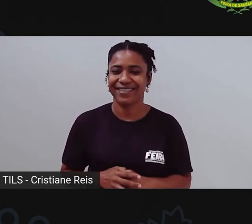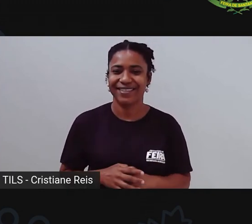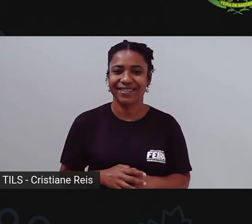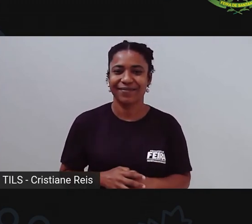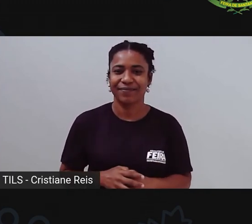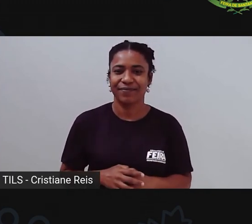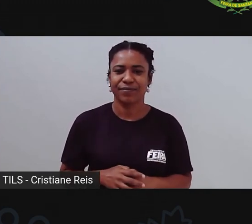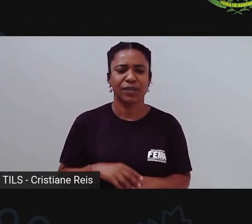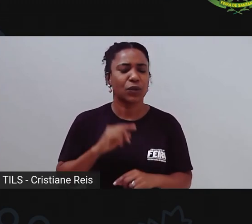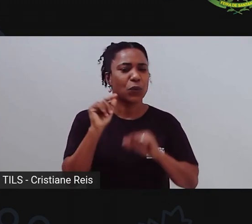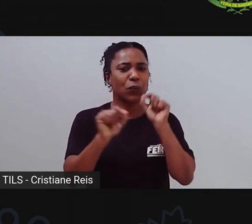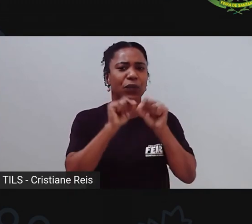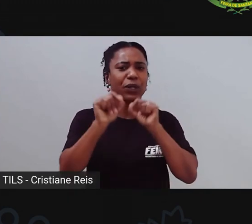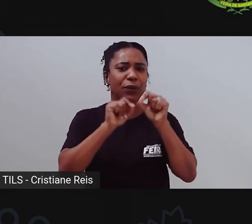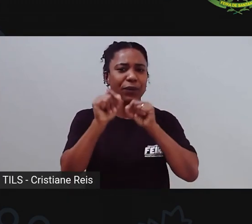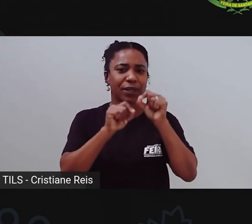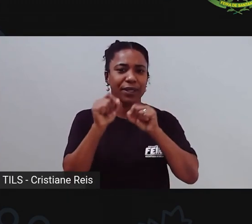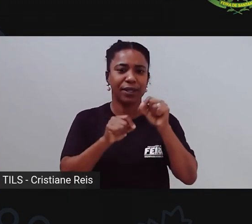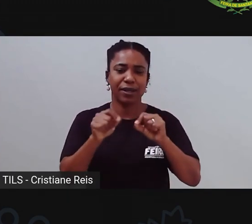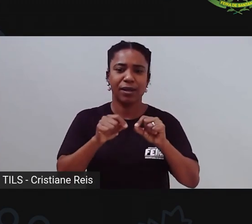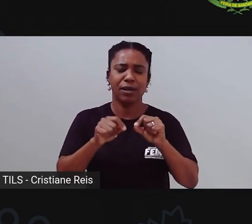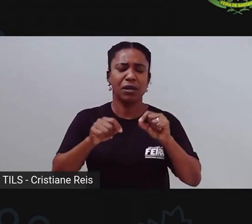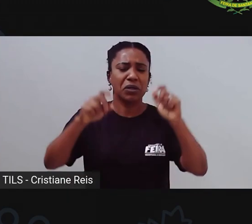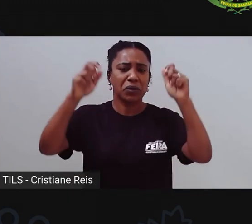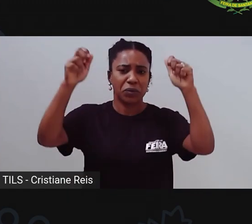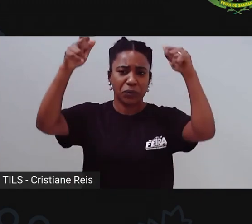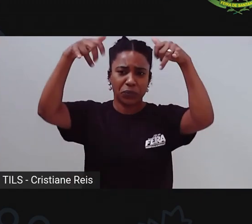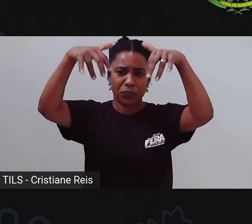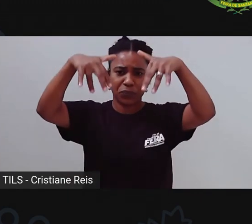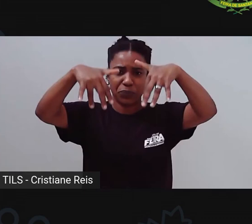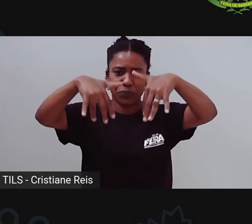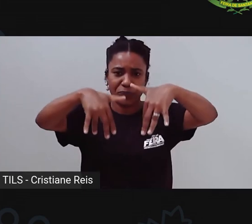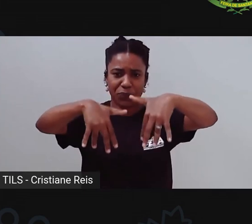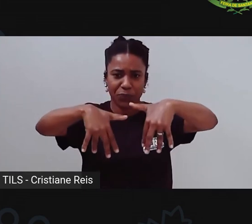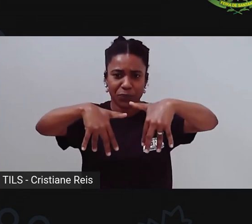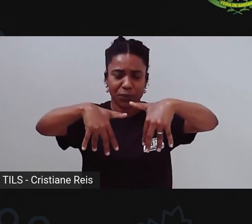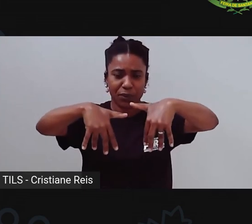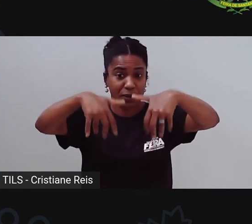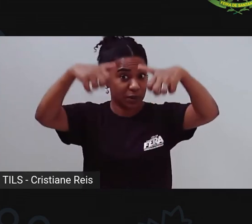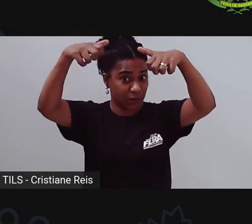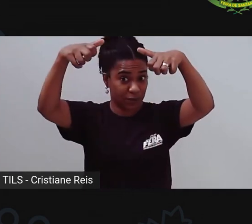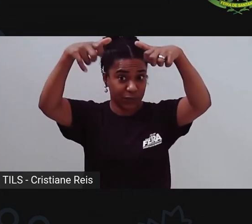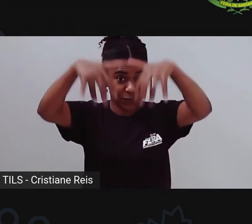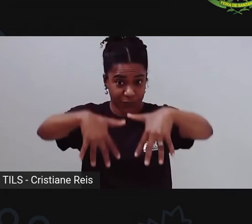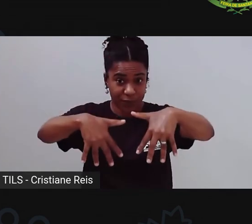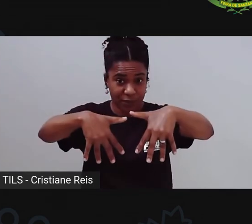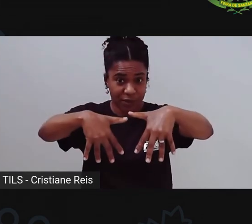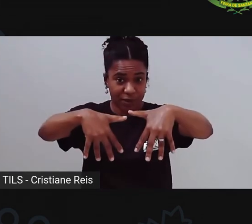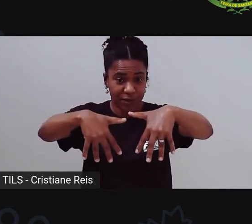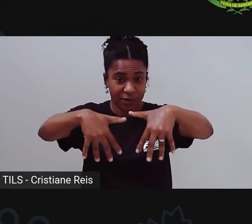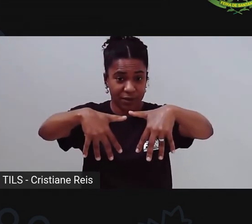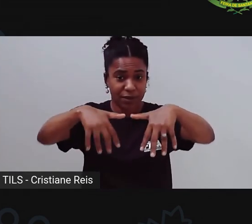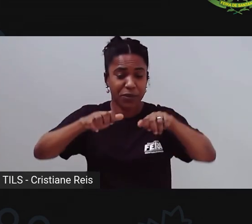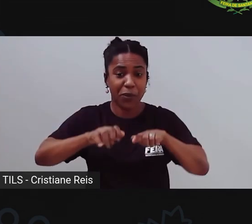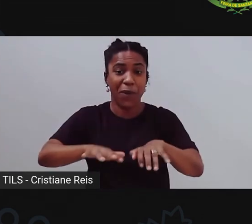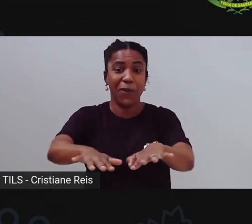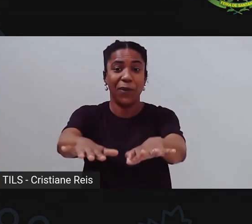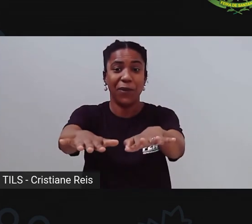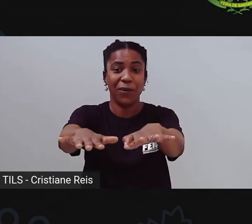em pé e corre deitado. Qual será? O que será que cai em pé e corre deitado?